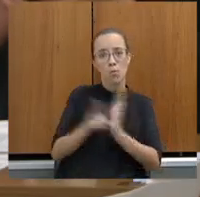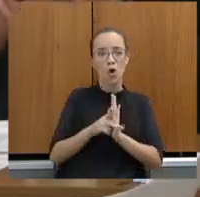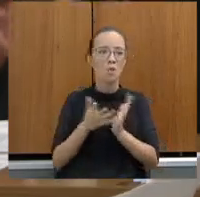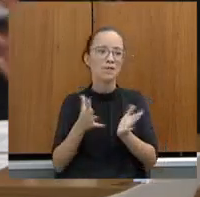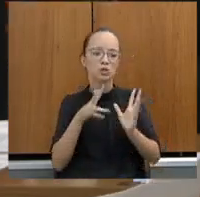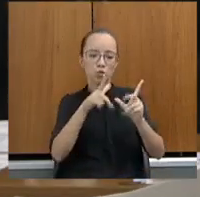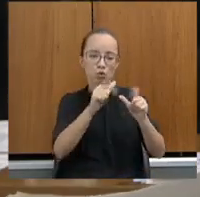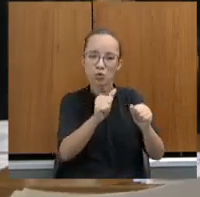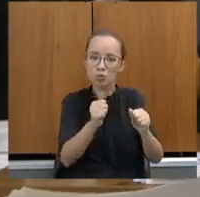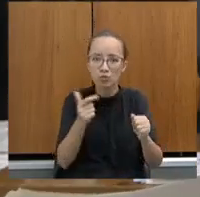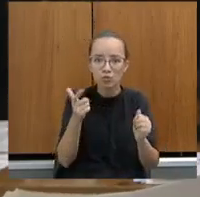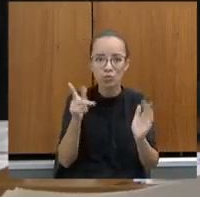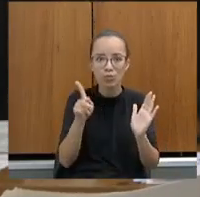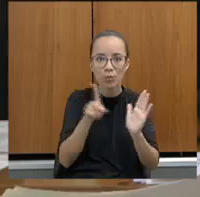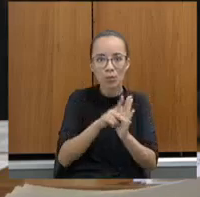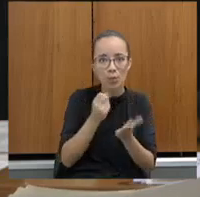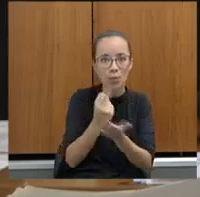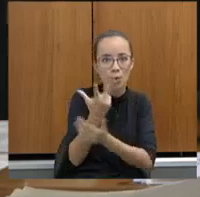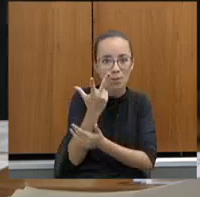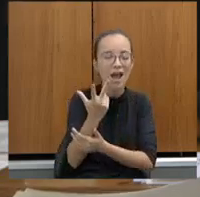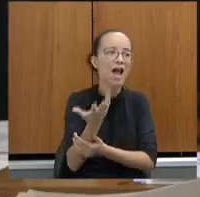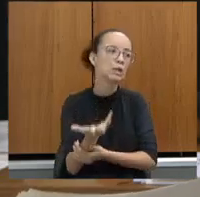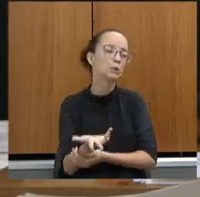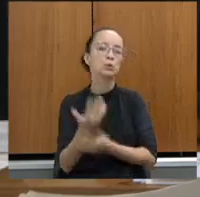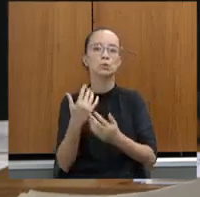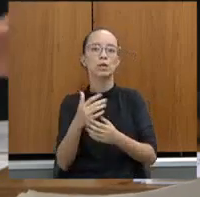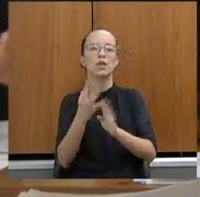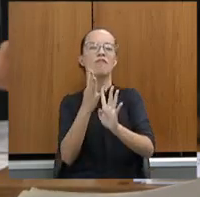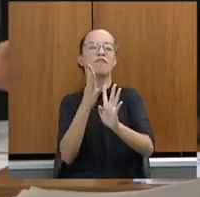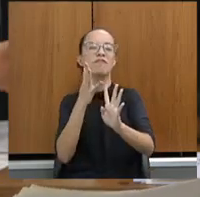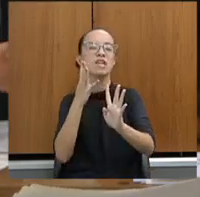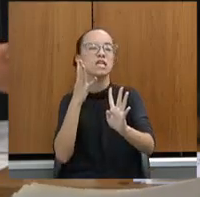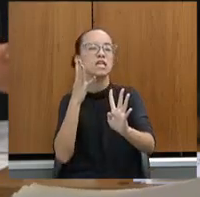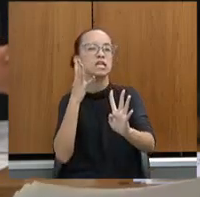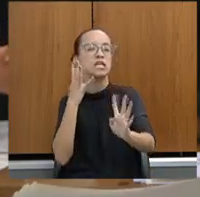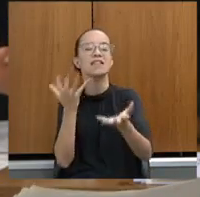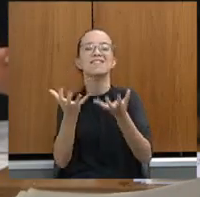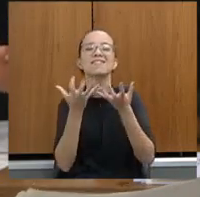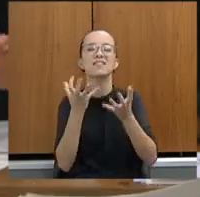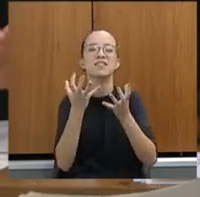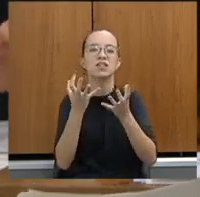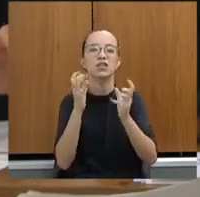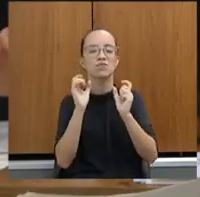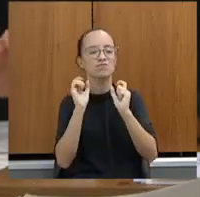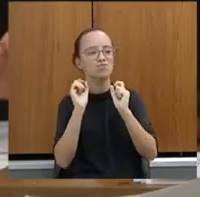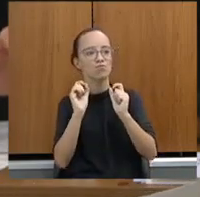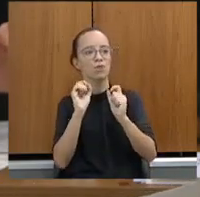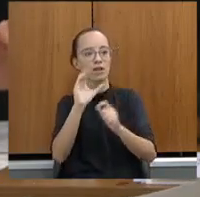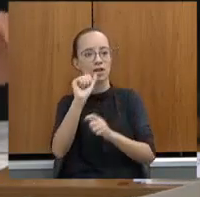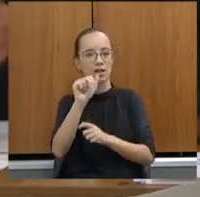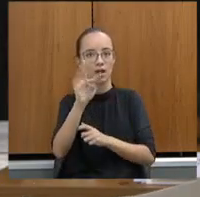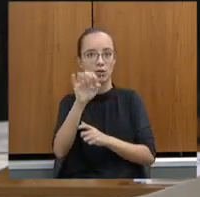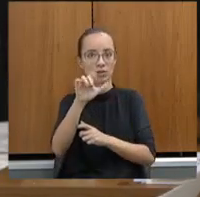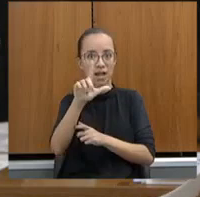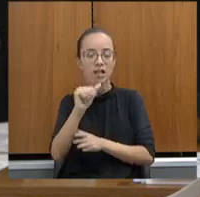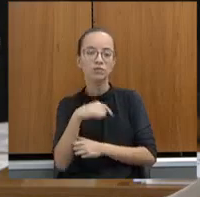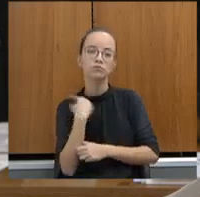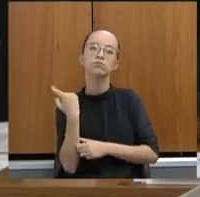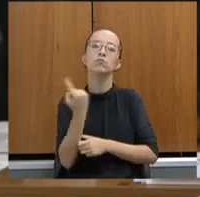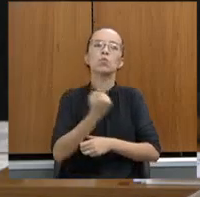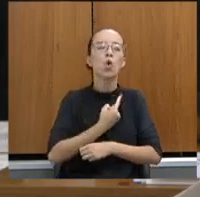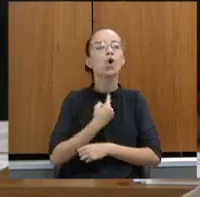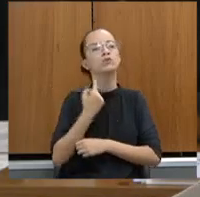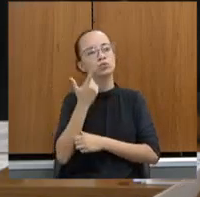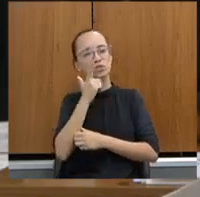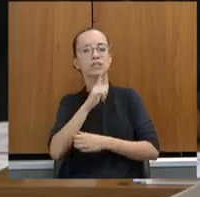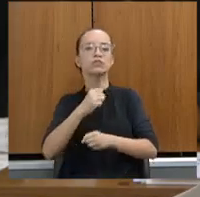pode. Então, havia uma fila gigantesca de policiais penais querendo cautela e não conseguiam. E a gente conseguiu, ao longo desses